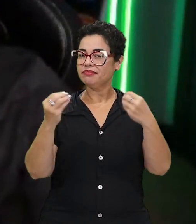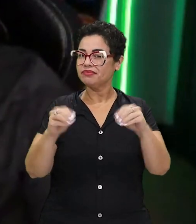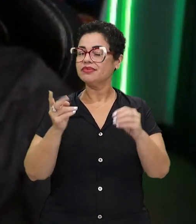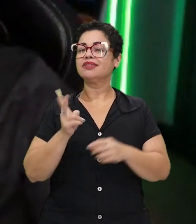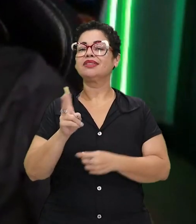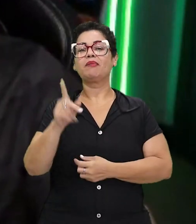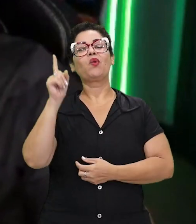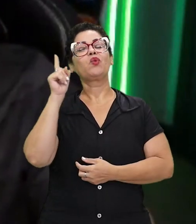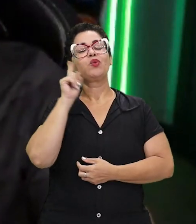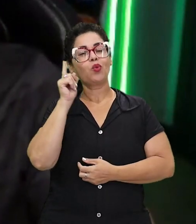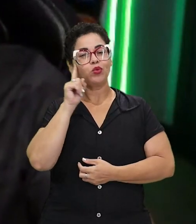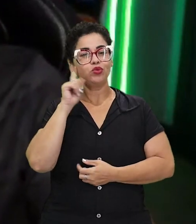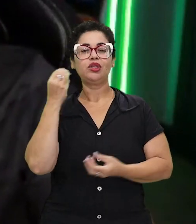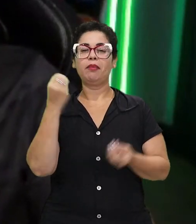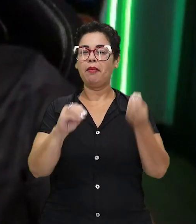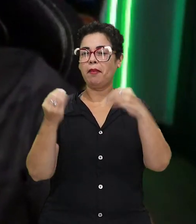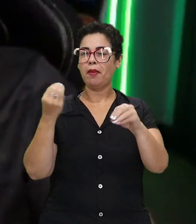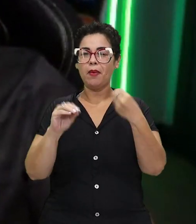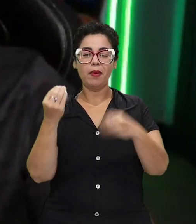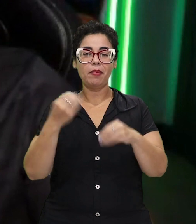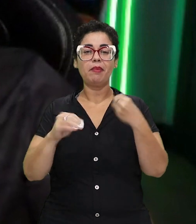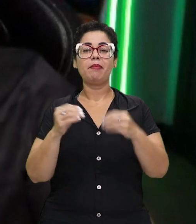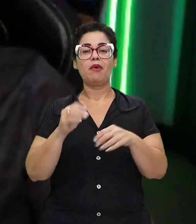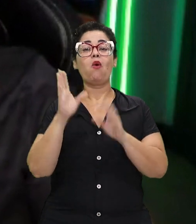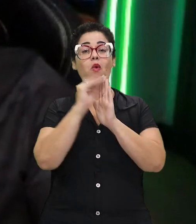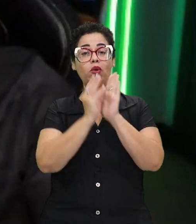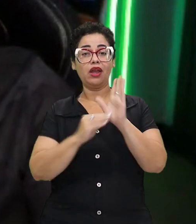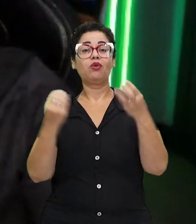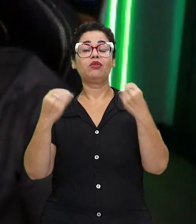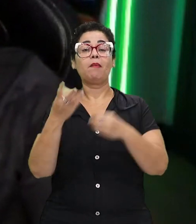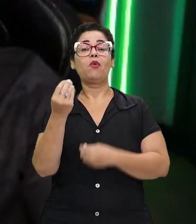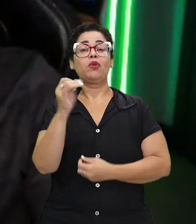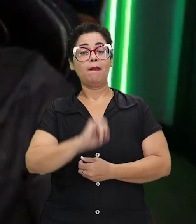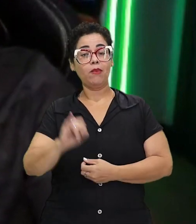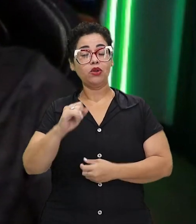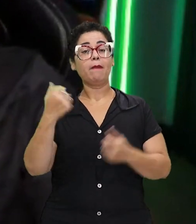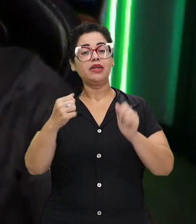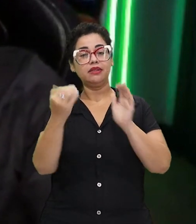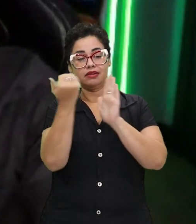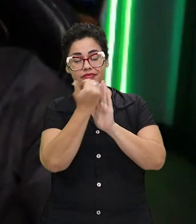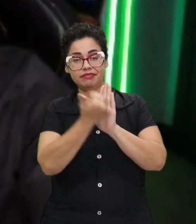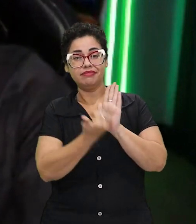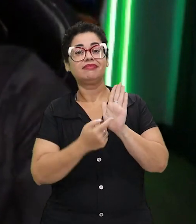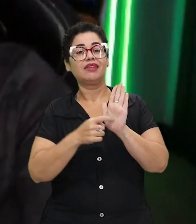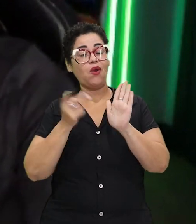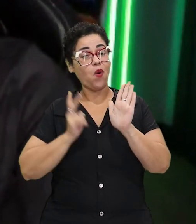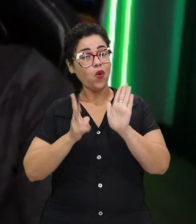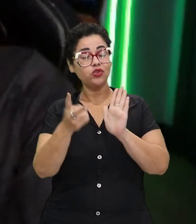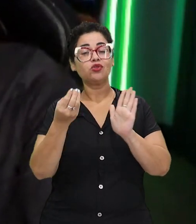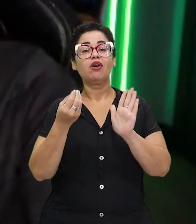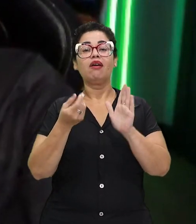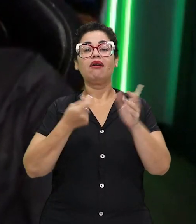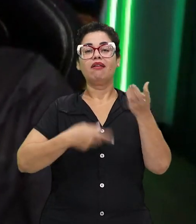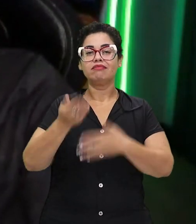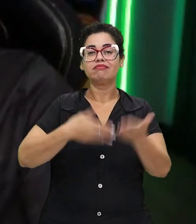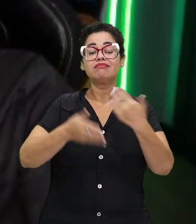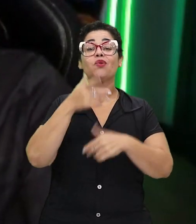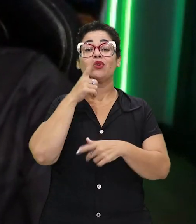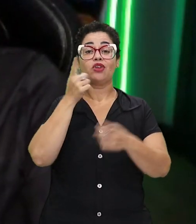fora da curva mesmo para não trazer o conteúdo. Então, eu acho que é muito importante cumprir a agenda para continuar